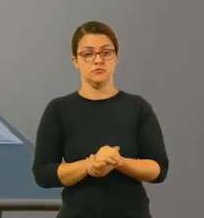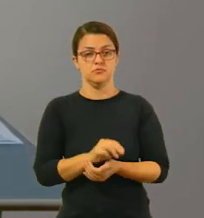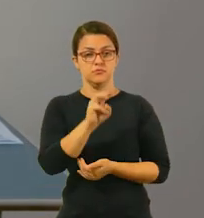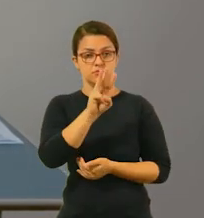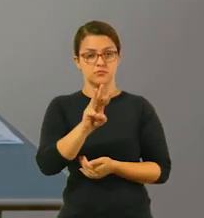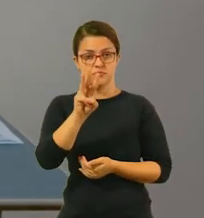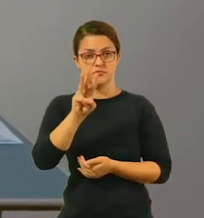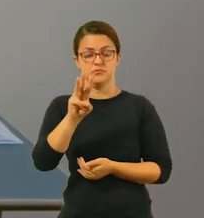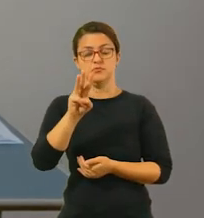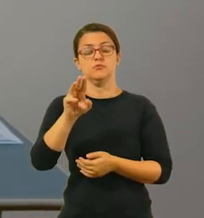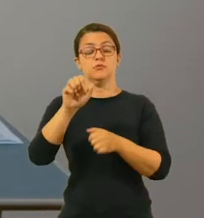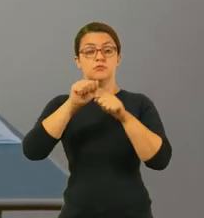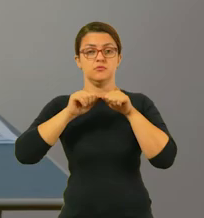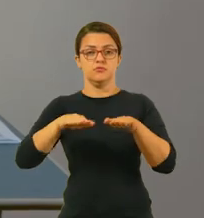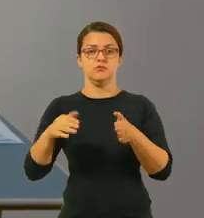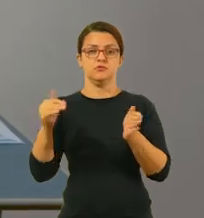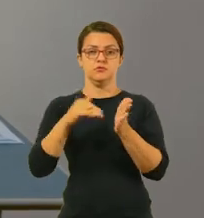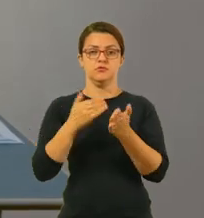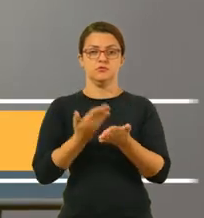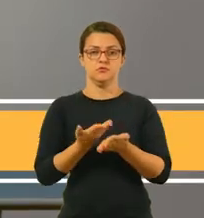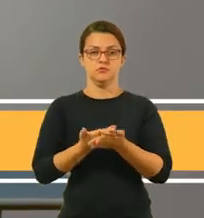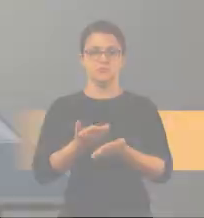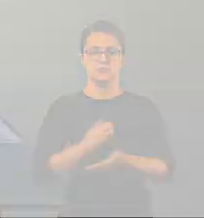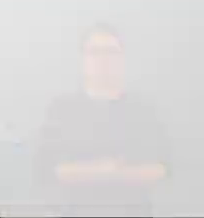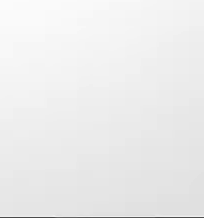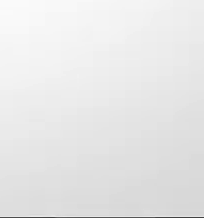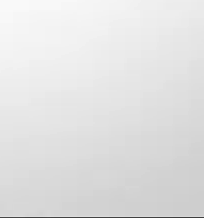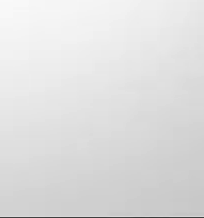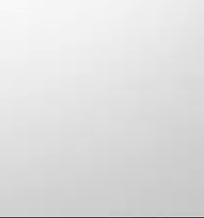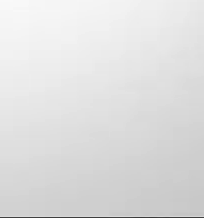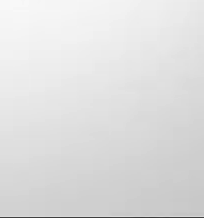acessar o link e compartilhar com os amigos. E até a próxima!